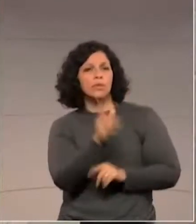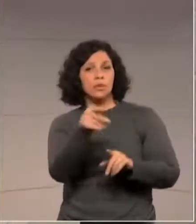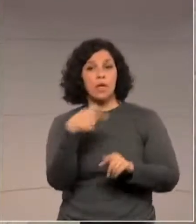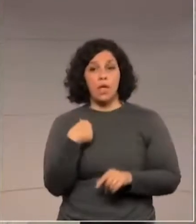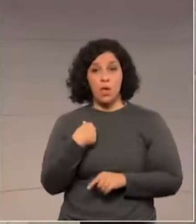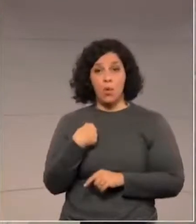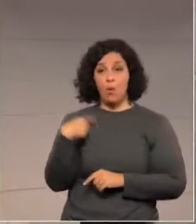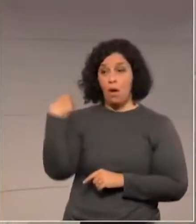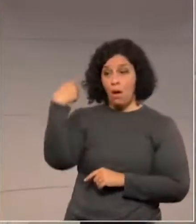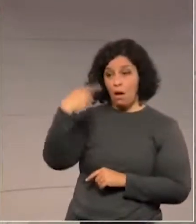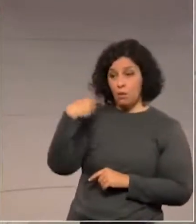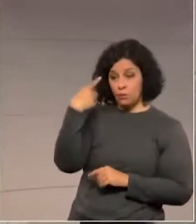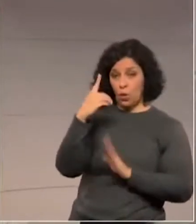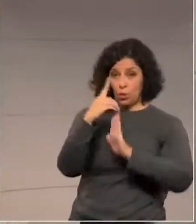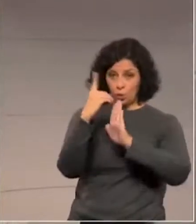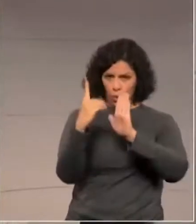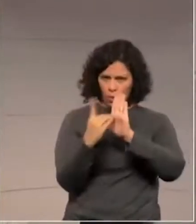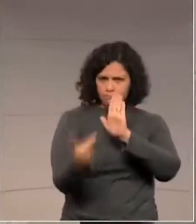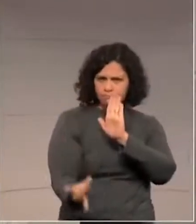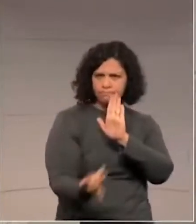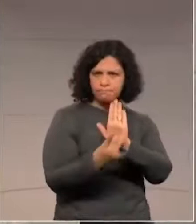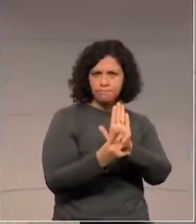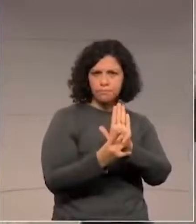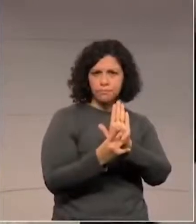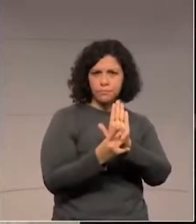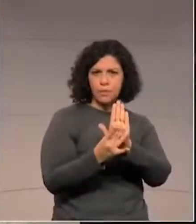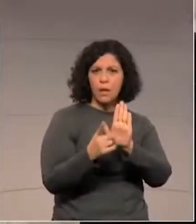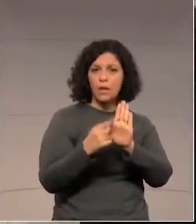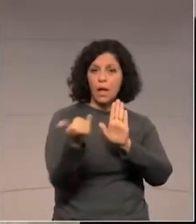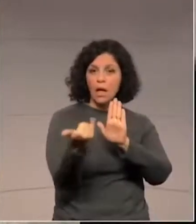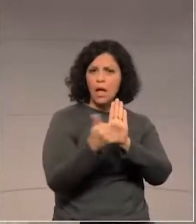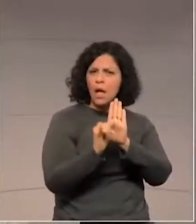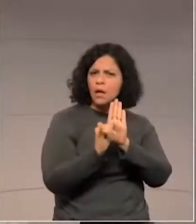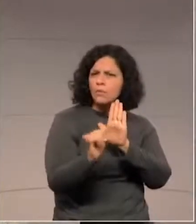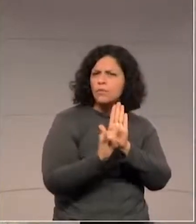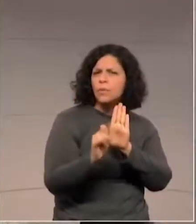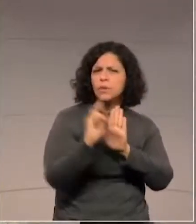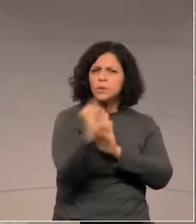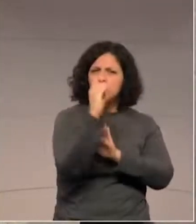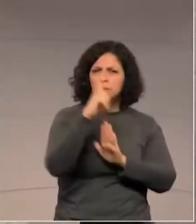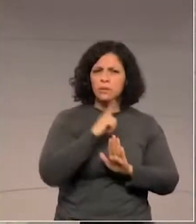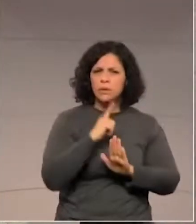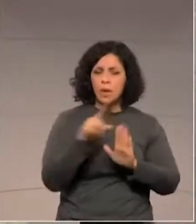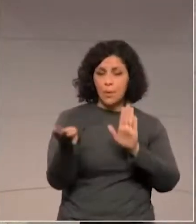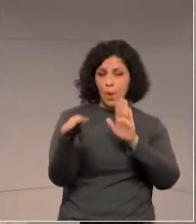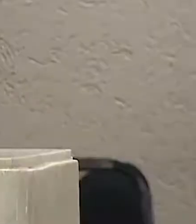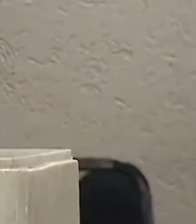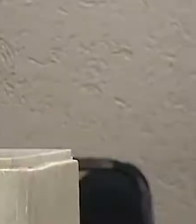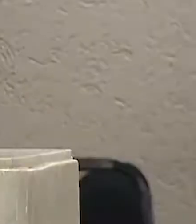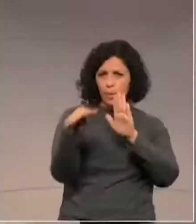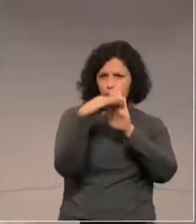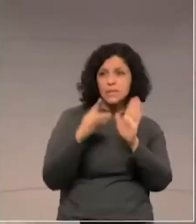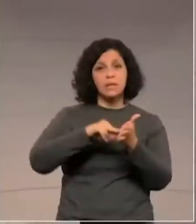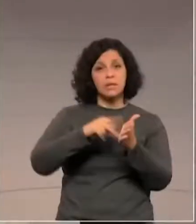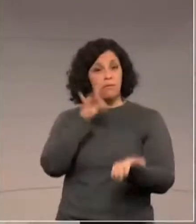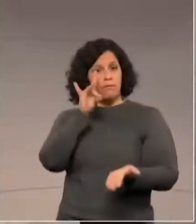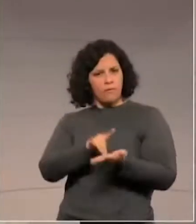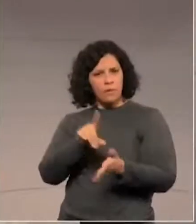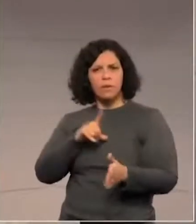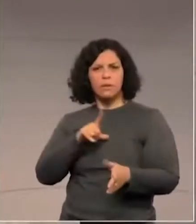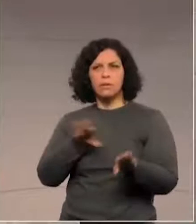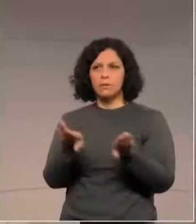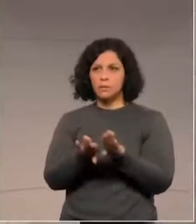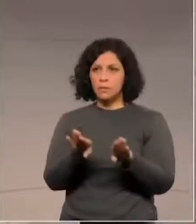advogada, o documento oficial contém informações que devem condizer com a verdade. Bom,